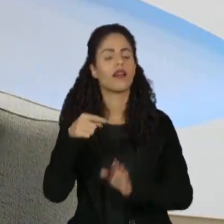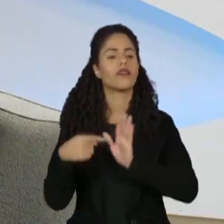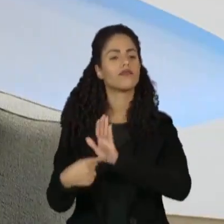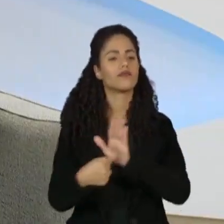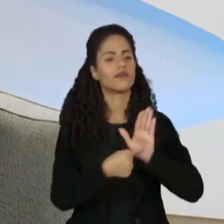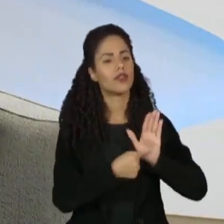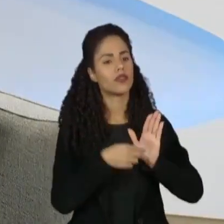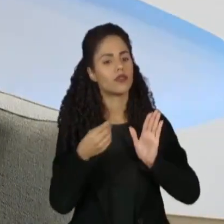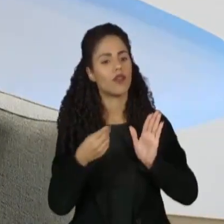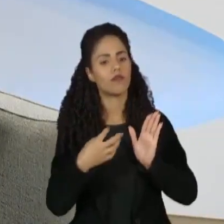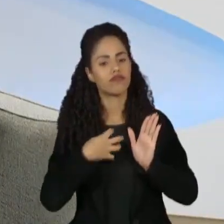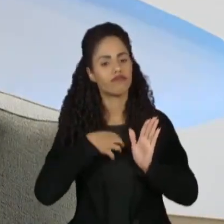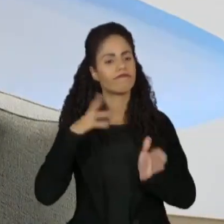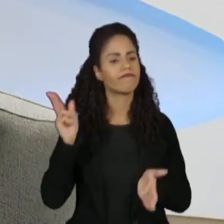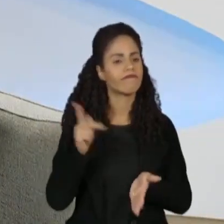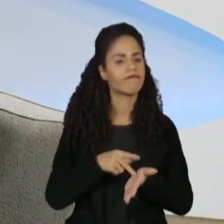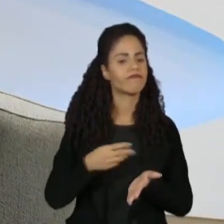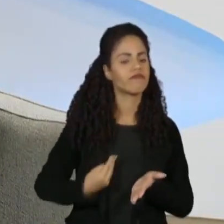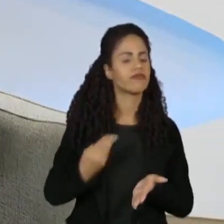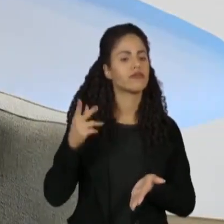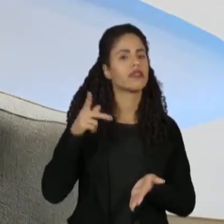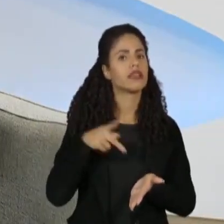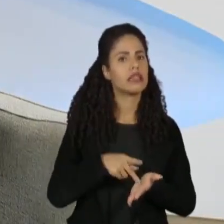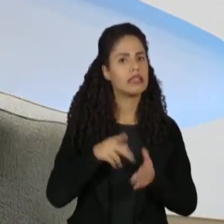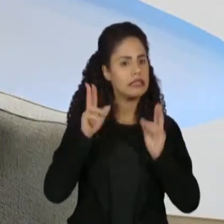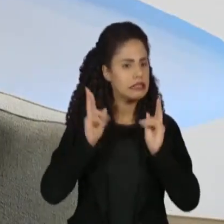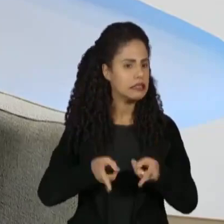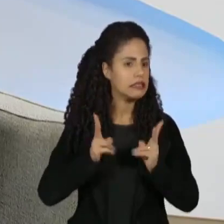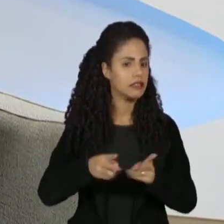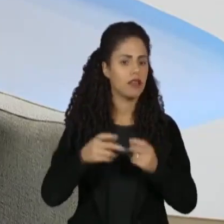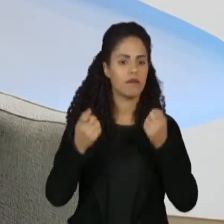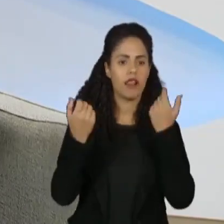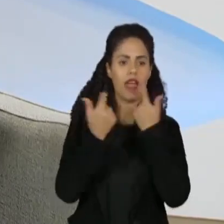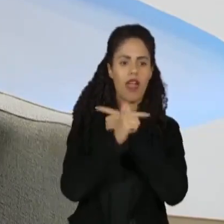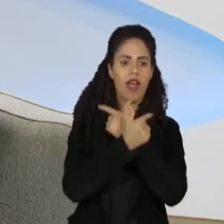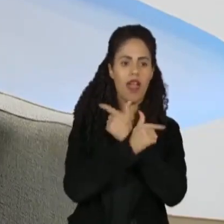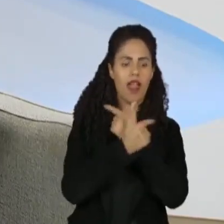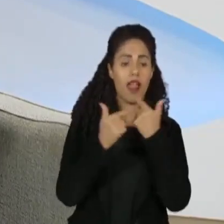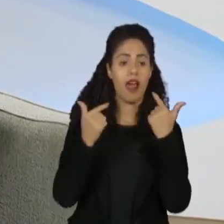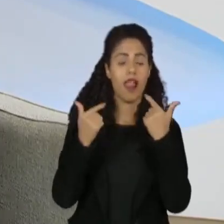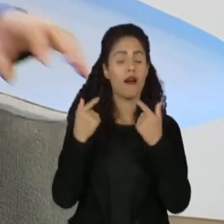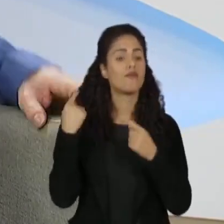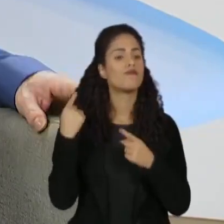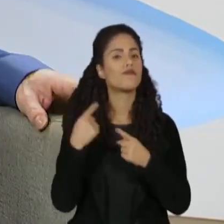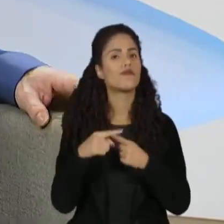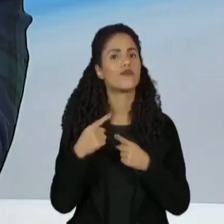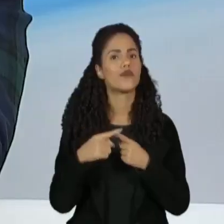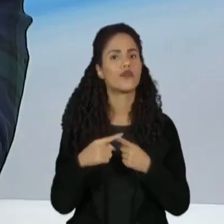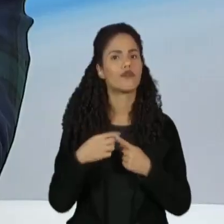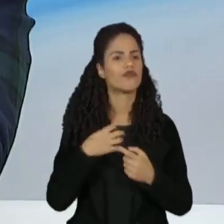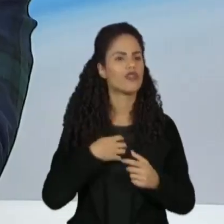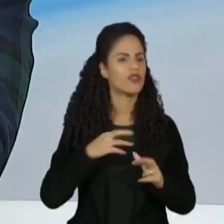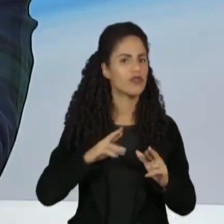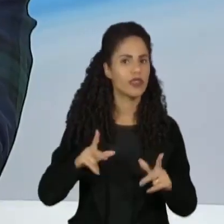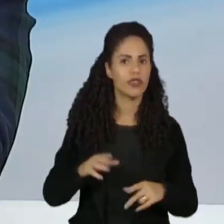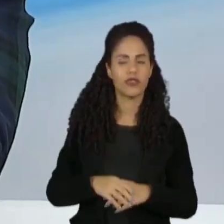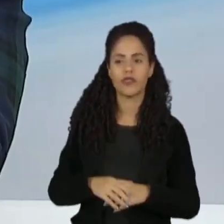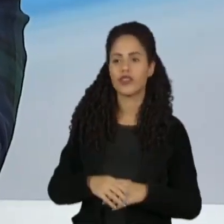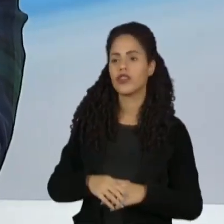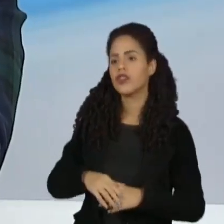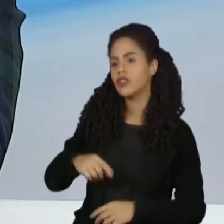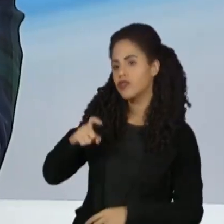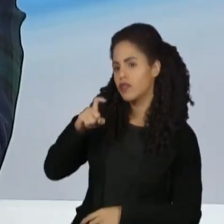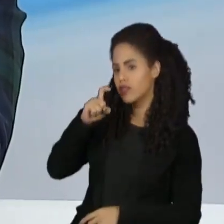encontro dessa realidade das pessoas, sempre com humor. De uma forma oposta ao que o Cartola, por exemplo,